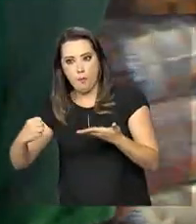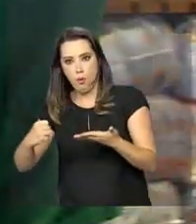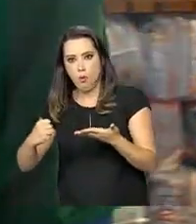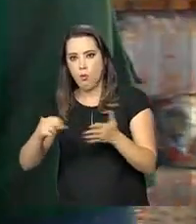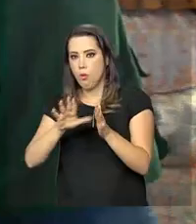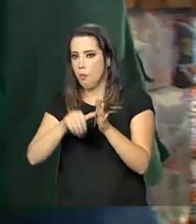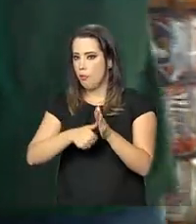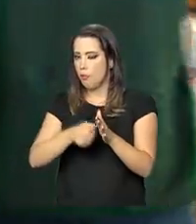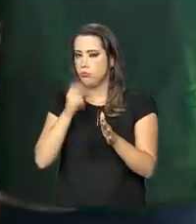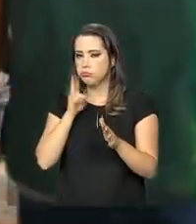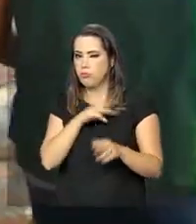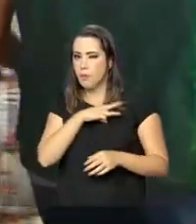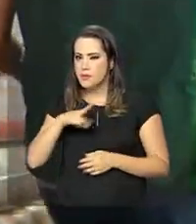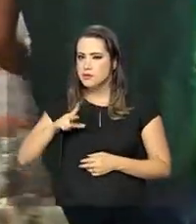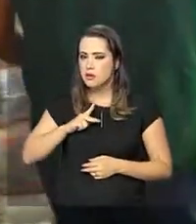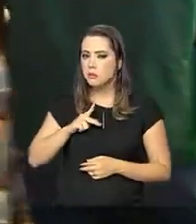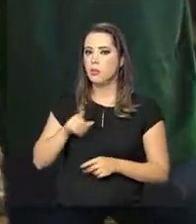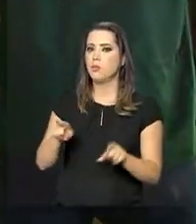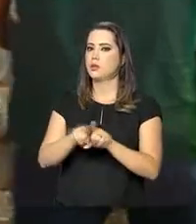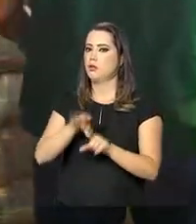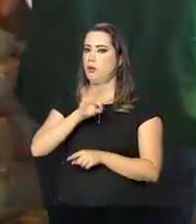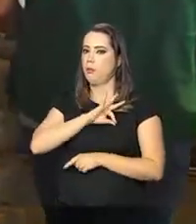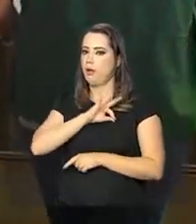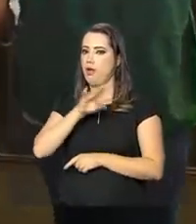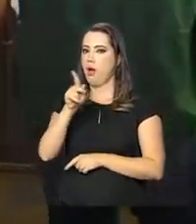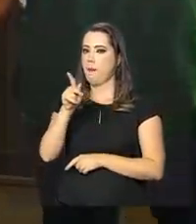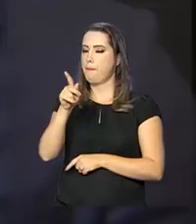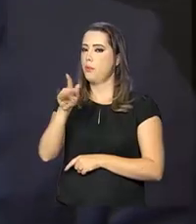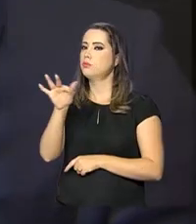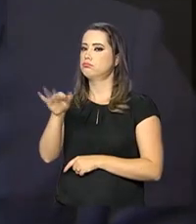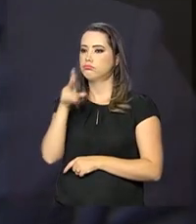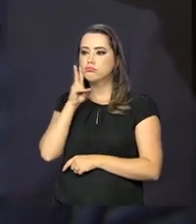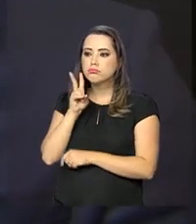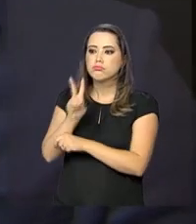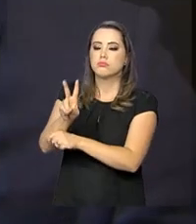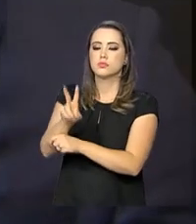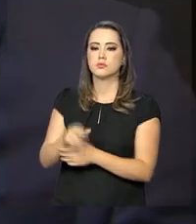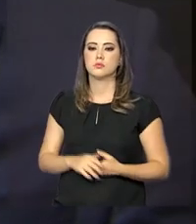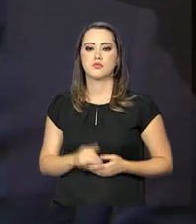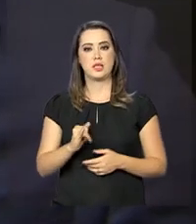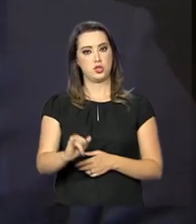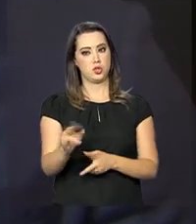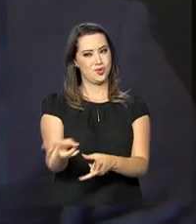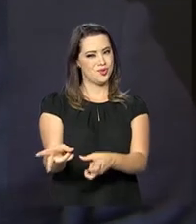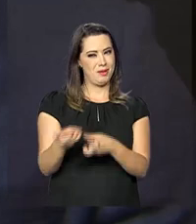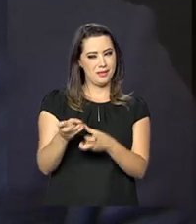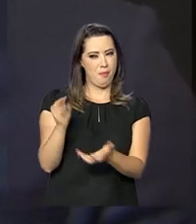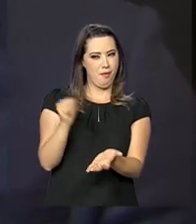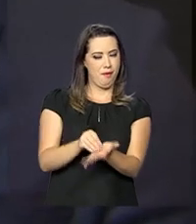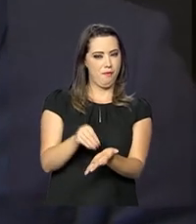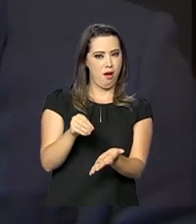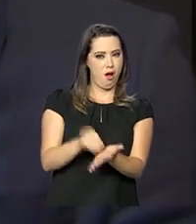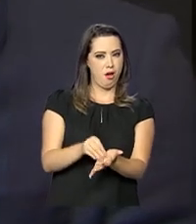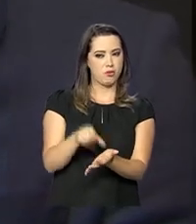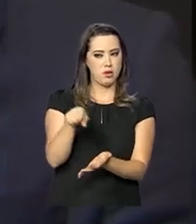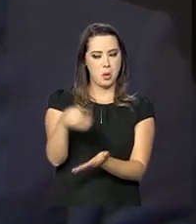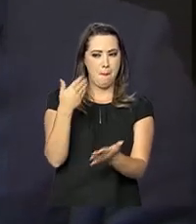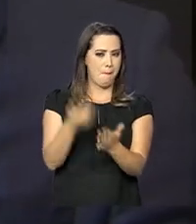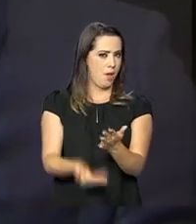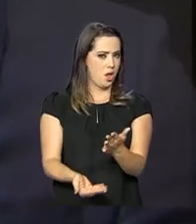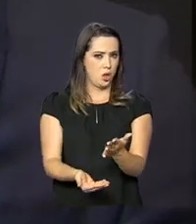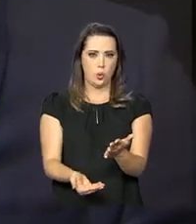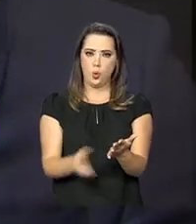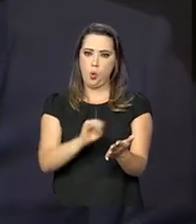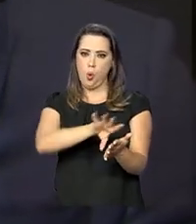Ministério Público e a Polícia Federal são informados. Se a gente identifica falta de produto, que pode ser enquadrado como perda em